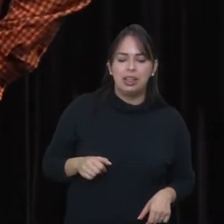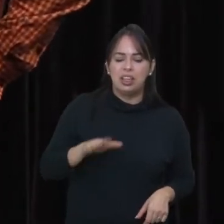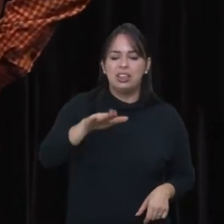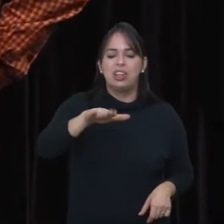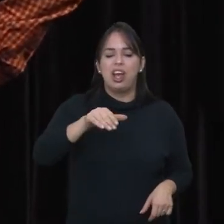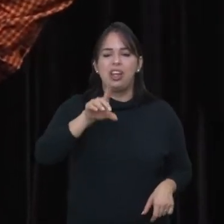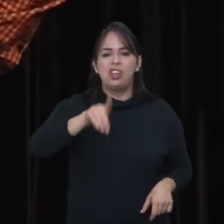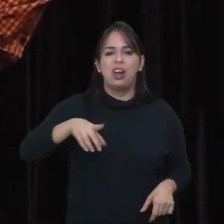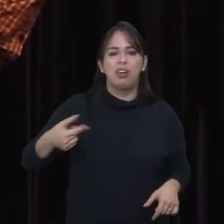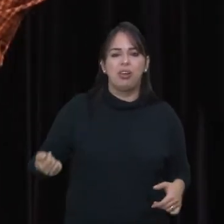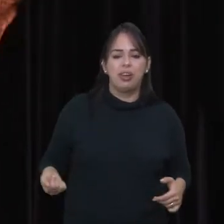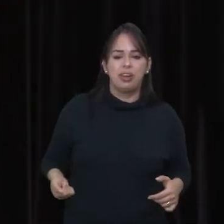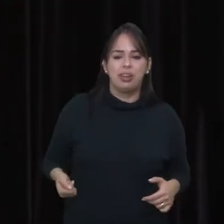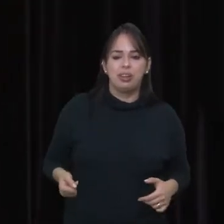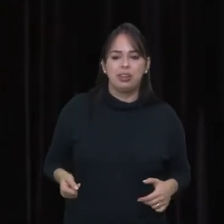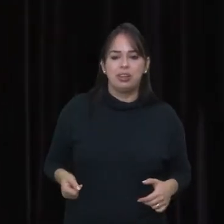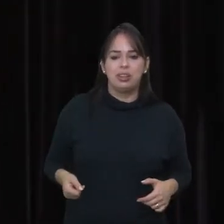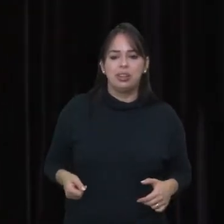Ô, diretora